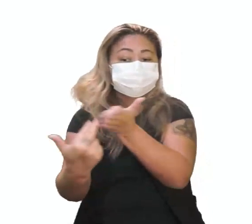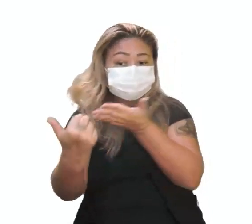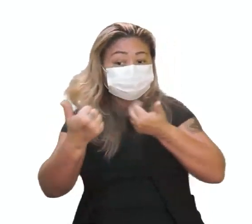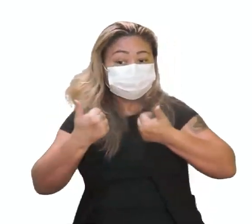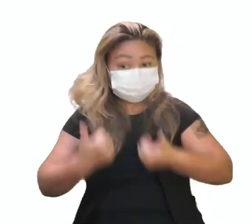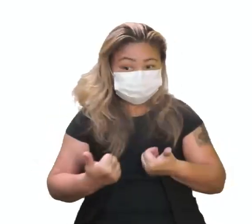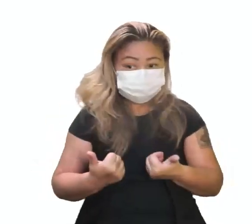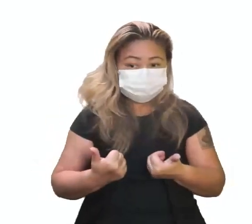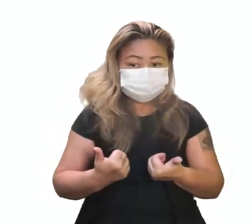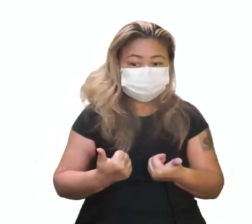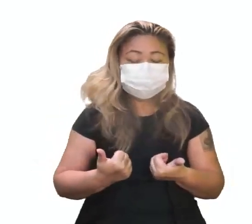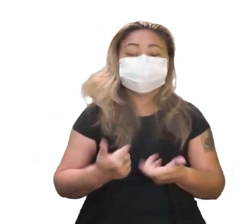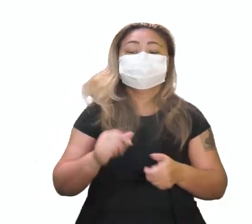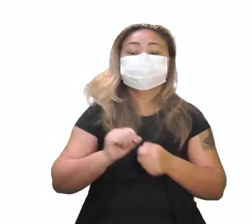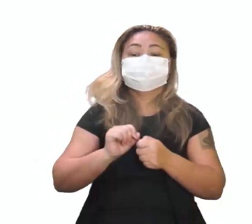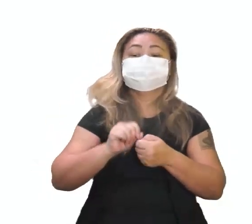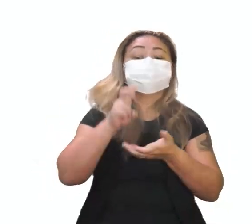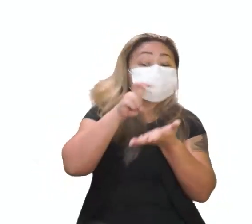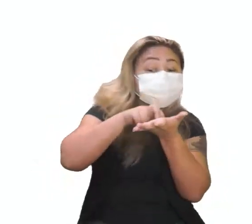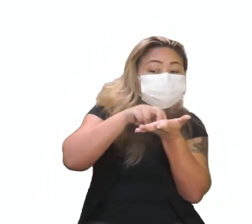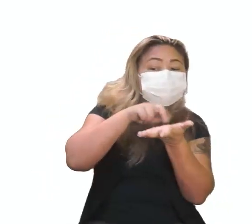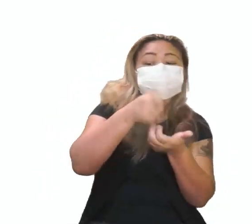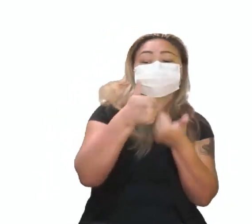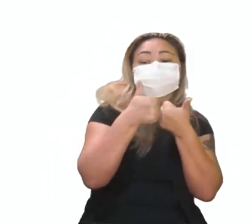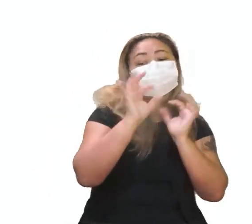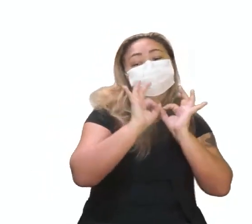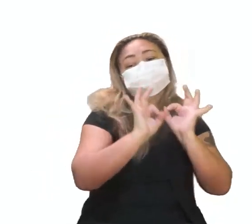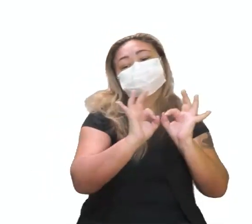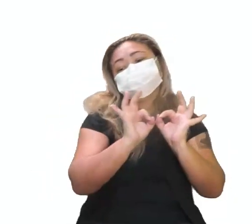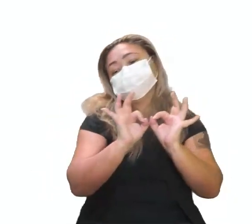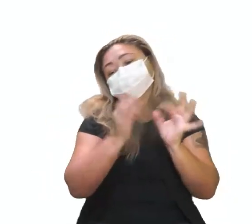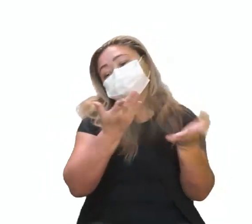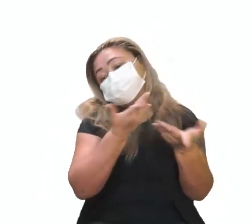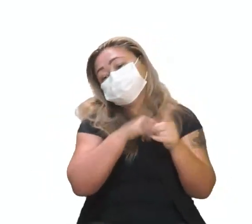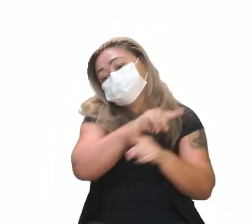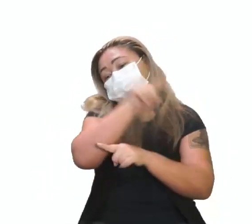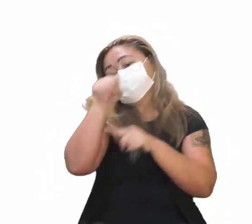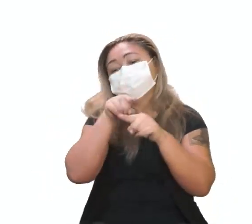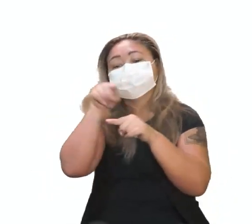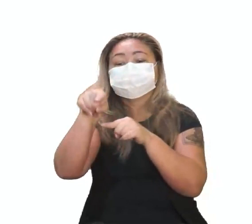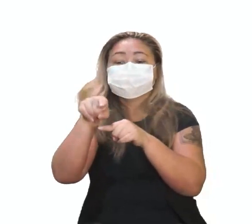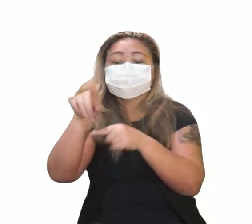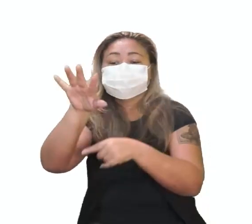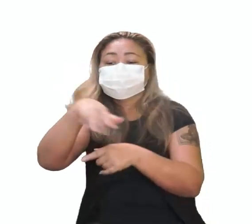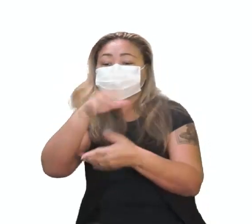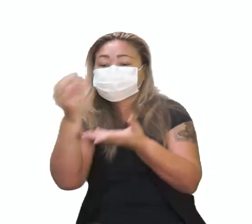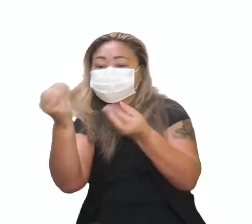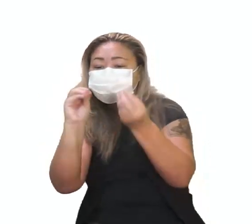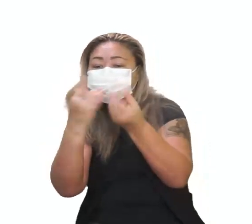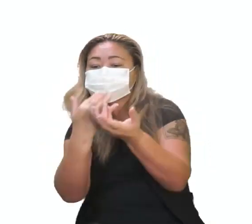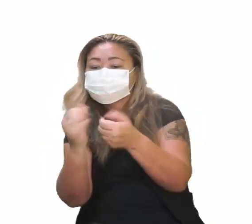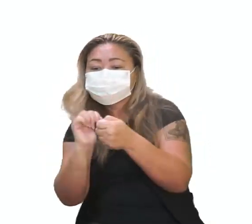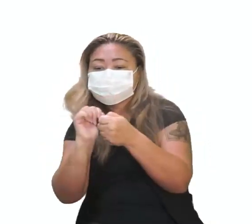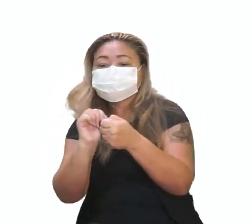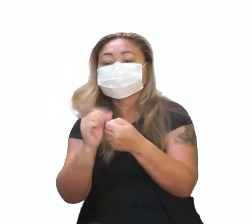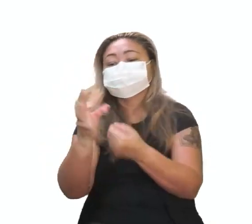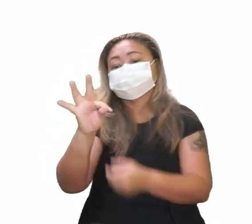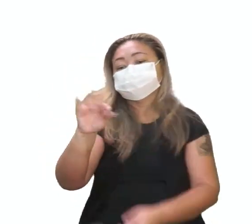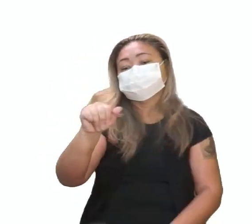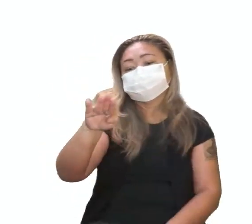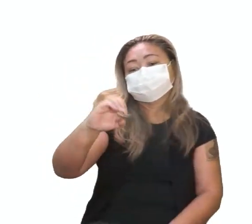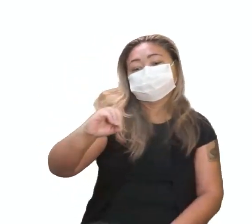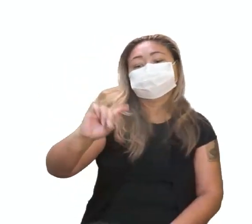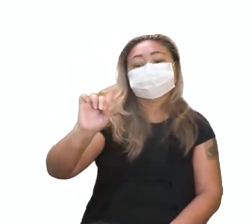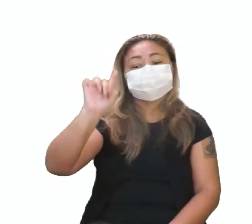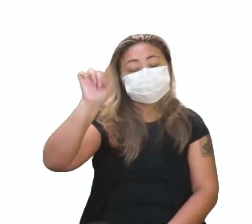tá? Se você decidiu fazer dos roedores, ótimo. Se você optou por fazer do mosaico fluido, que é o tabaco,